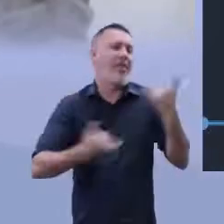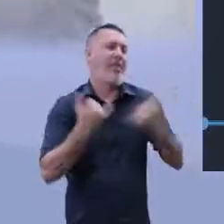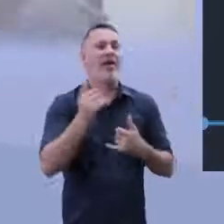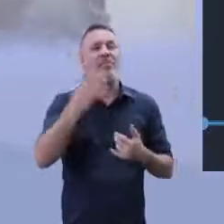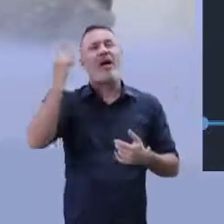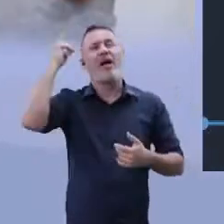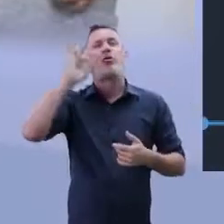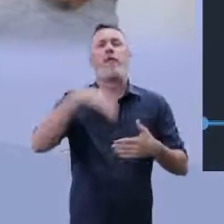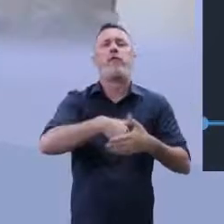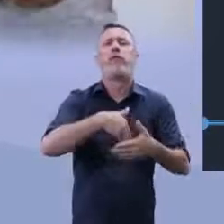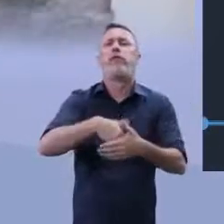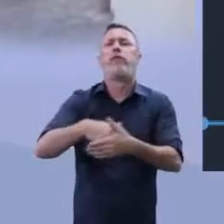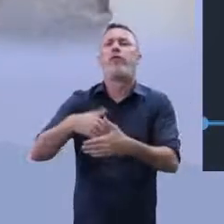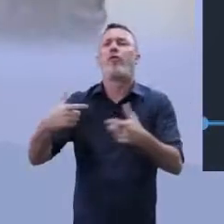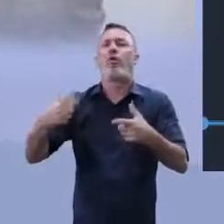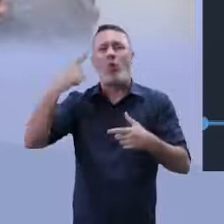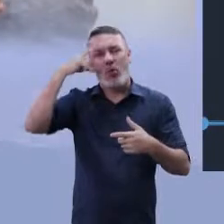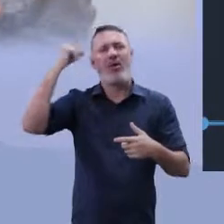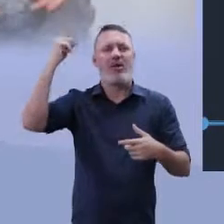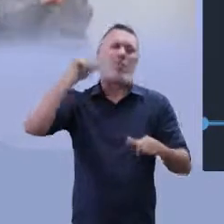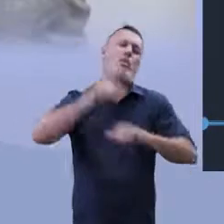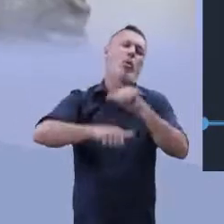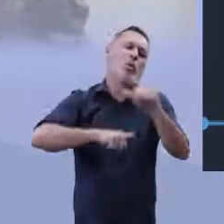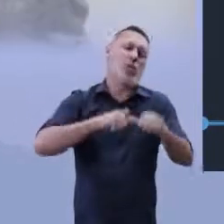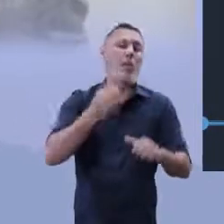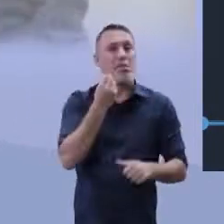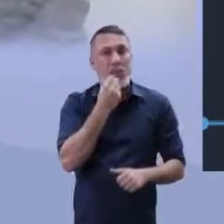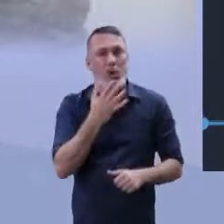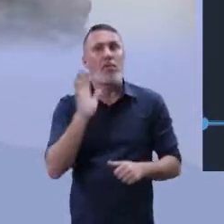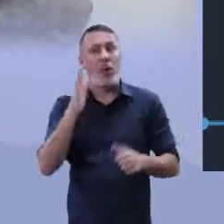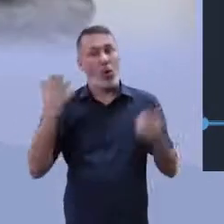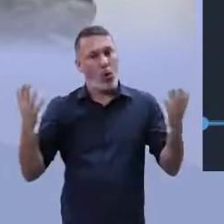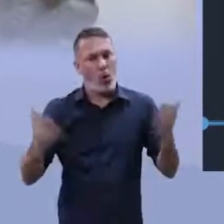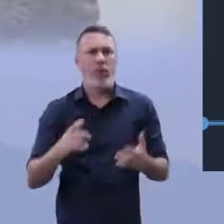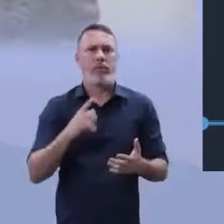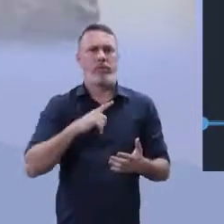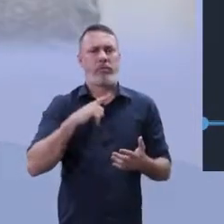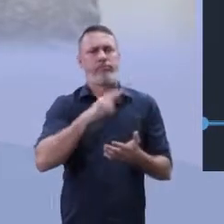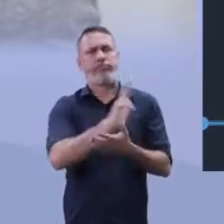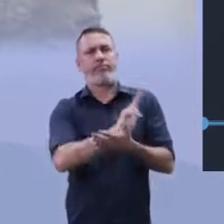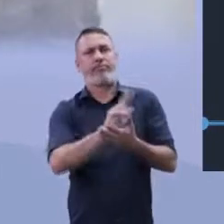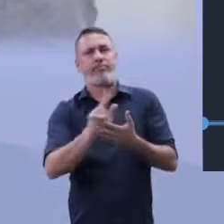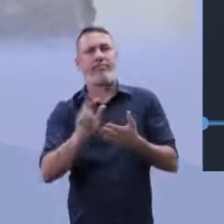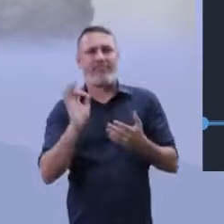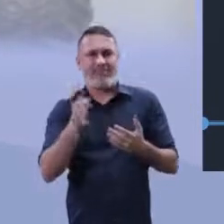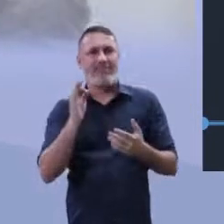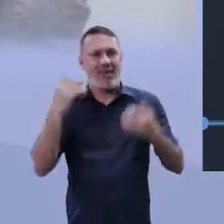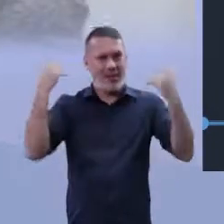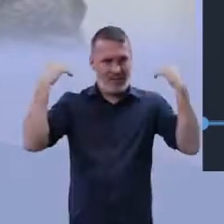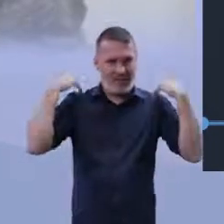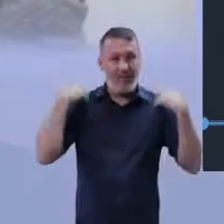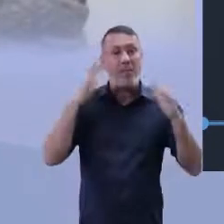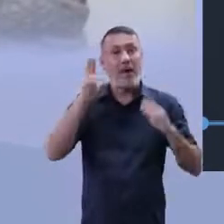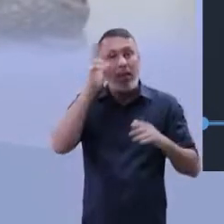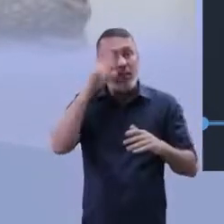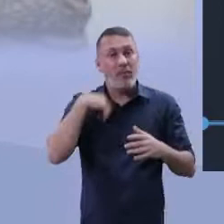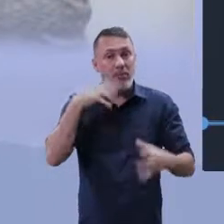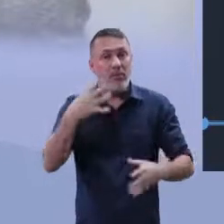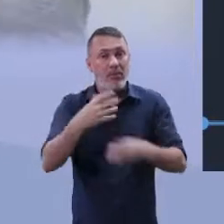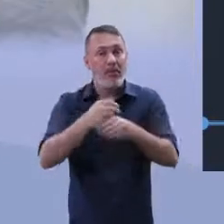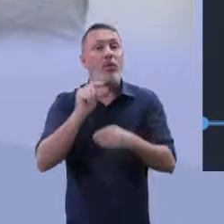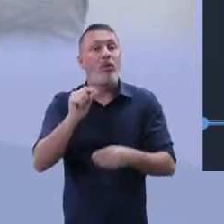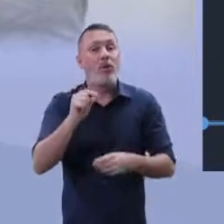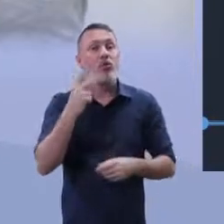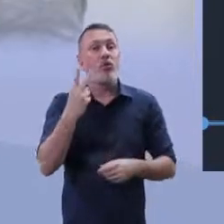a quadra. Infelizmente era só futebol, futebol, futebol, futebol. Mas é bom, é, mas nós temos outras, outras variedades. Mas lembra o que eu falei com